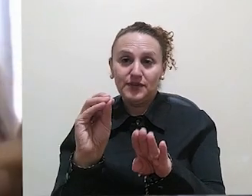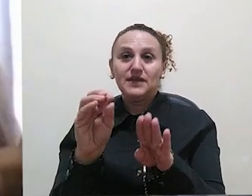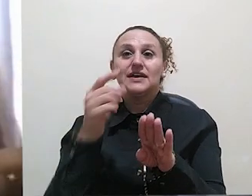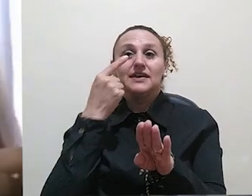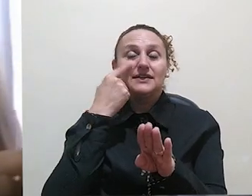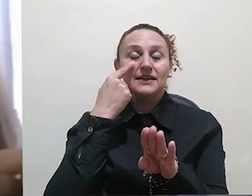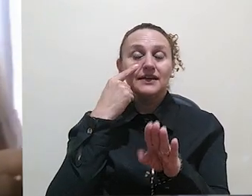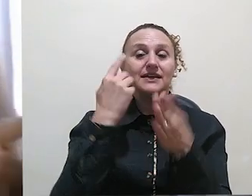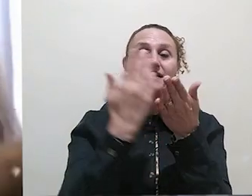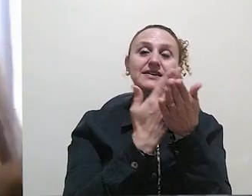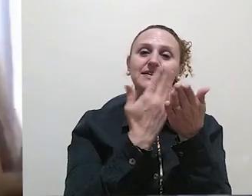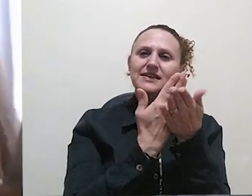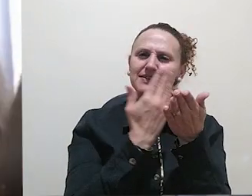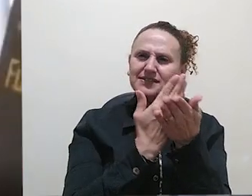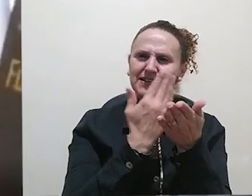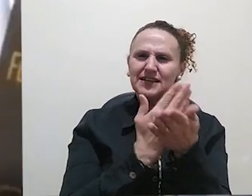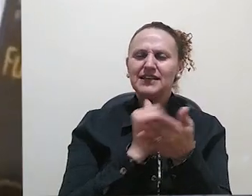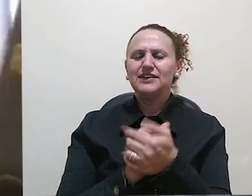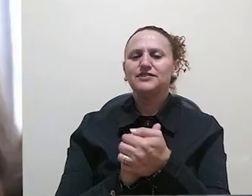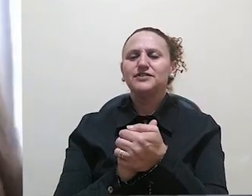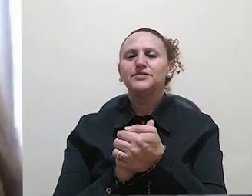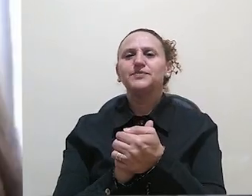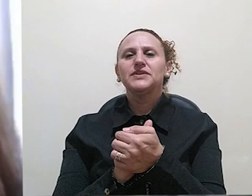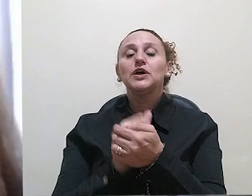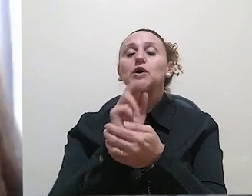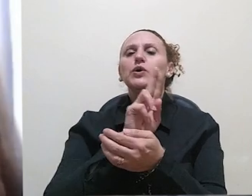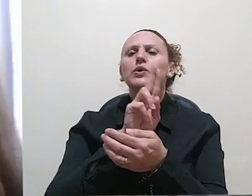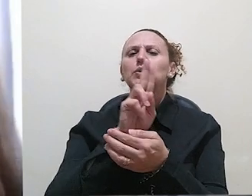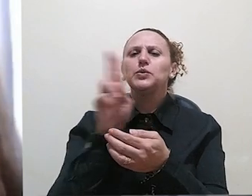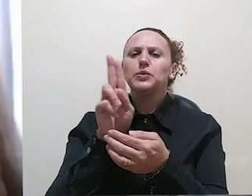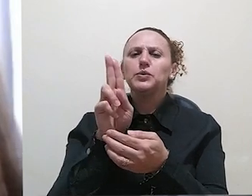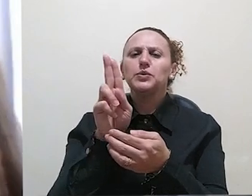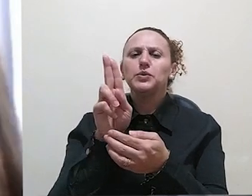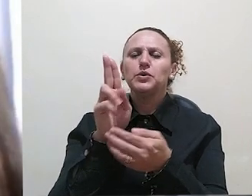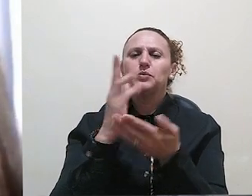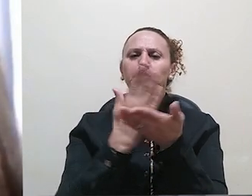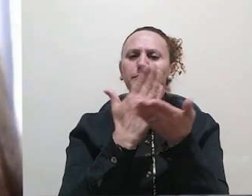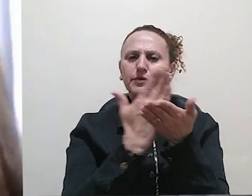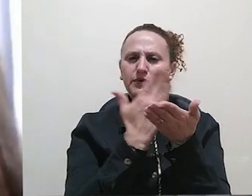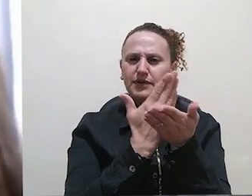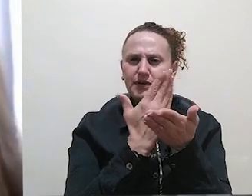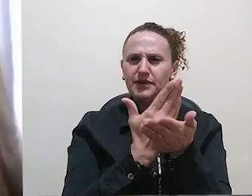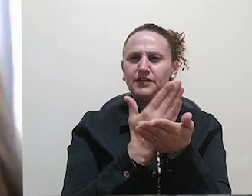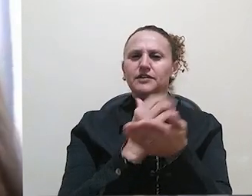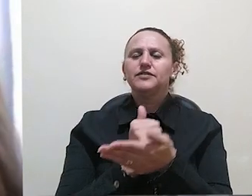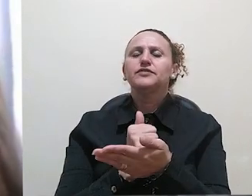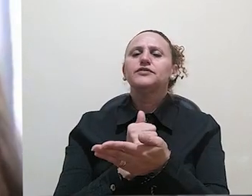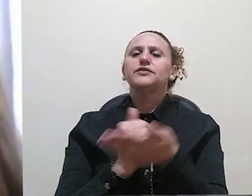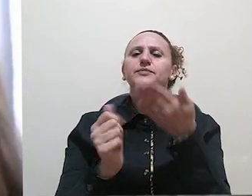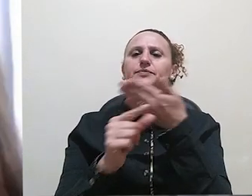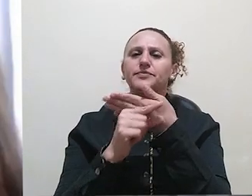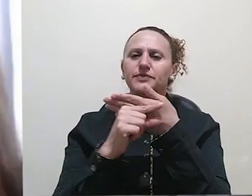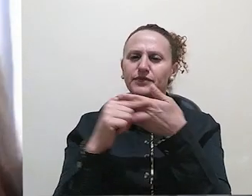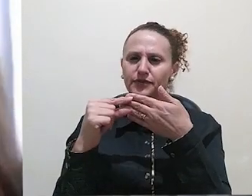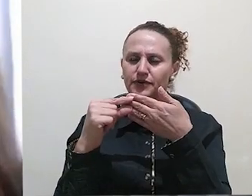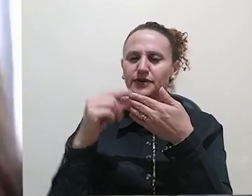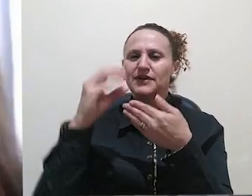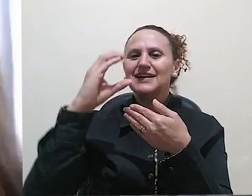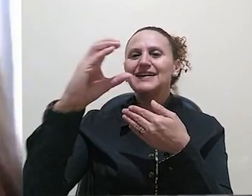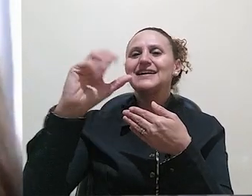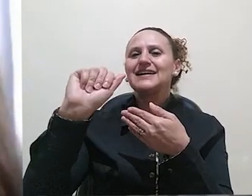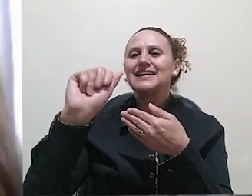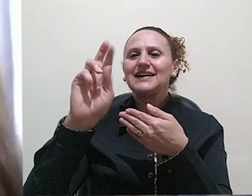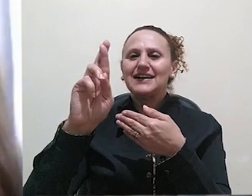escrevei na Universidade Fundamentos do Francisco Vieira e o Carlos Eduardo Faraco, né, Carlos